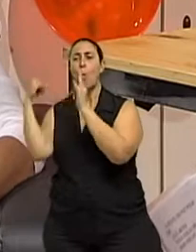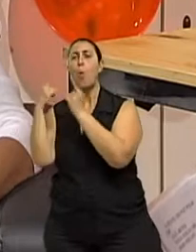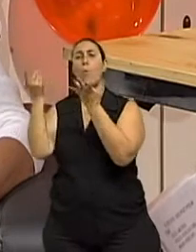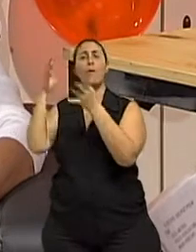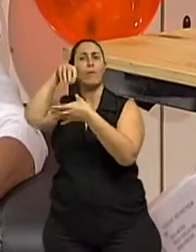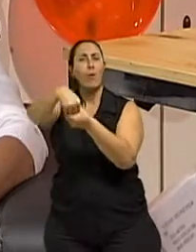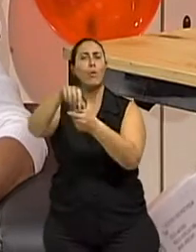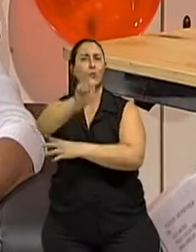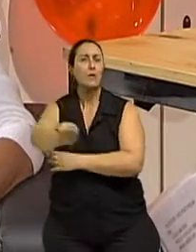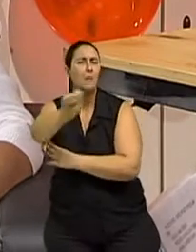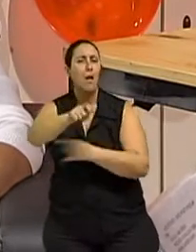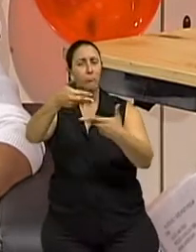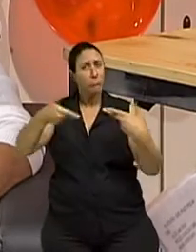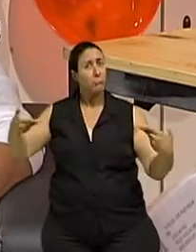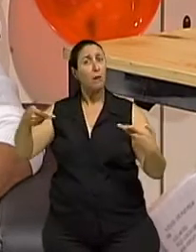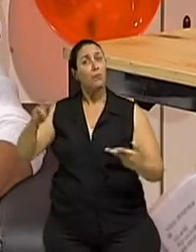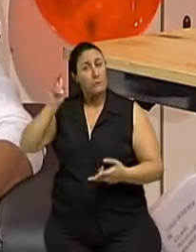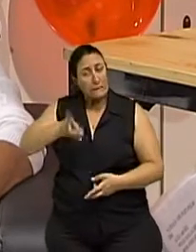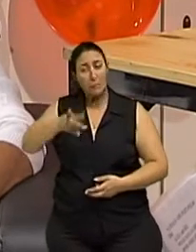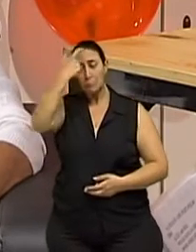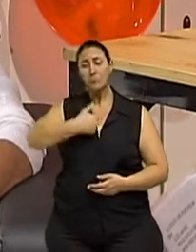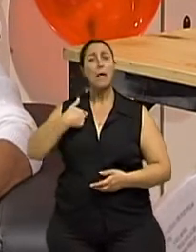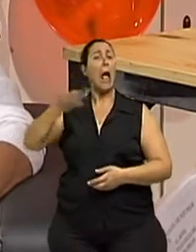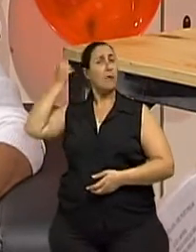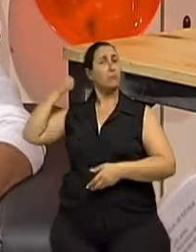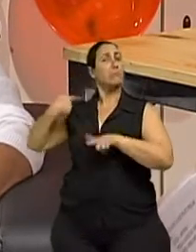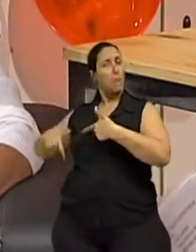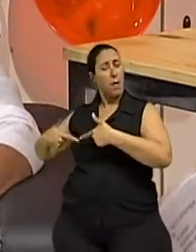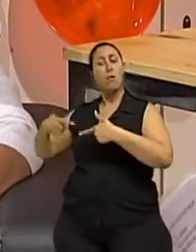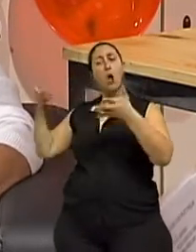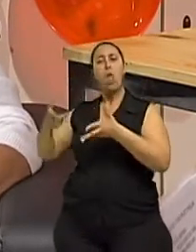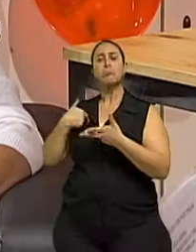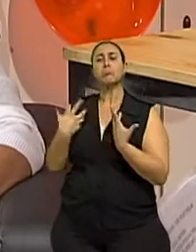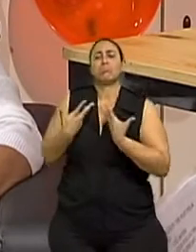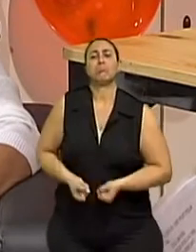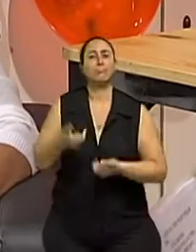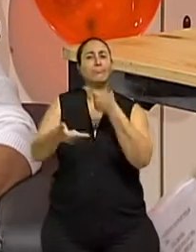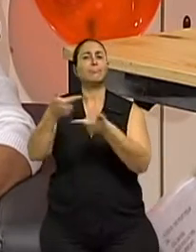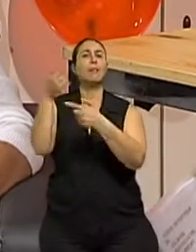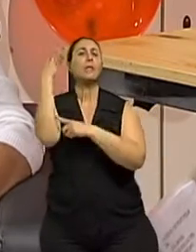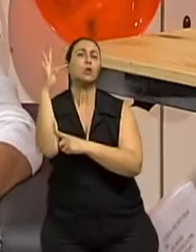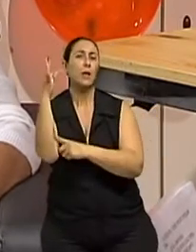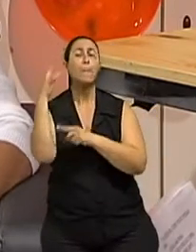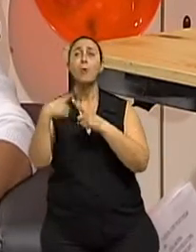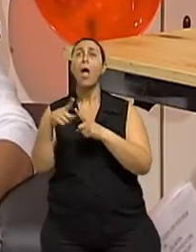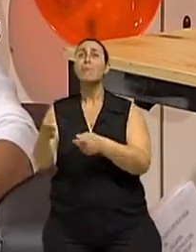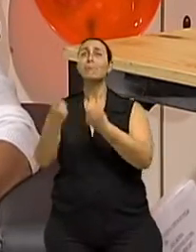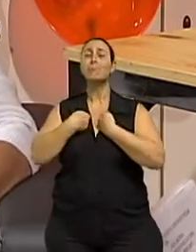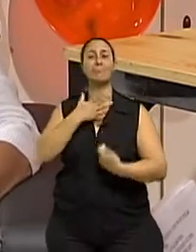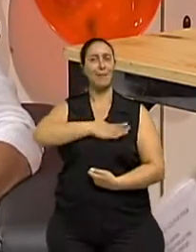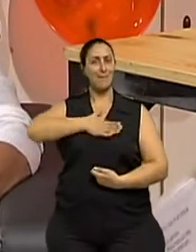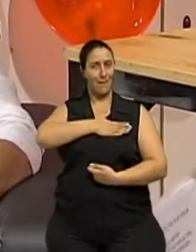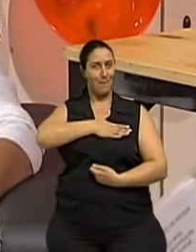tendem a continuar fazendo aquilo que por muito tempo lhe deu satisfação. E isso faz com que ela